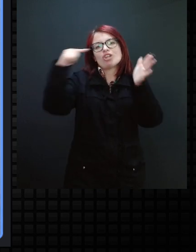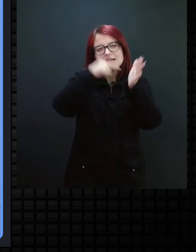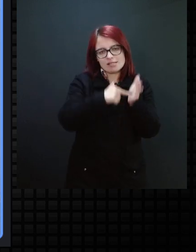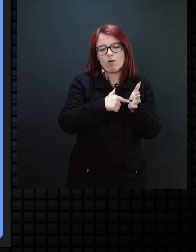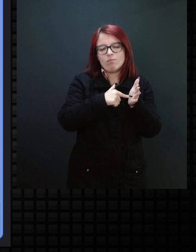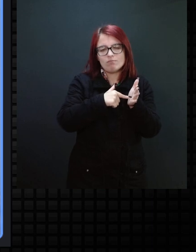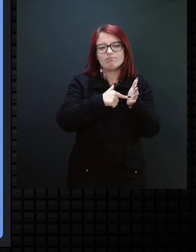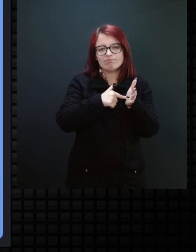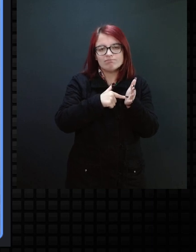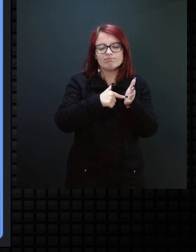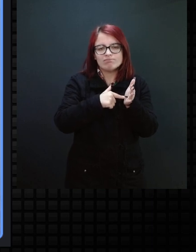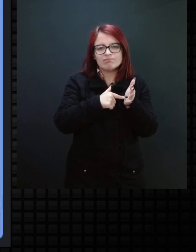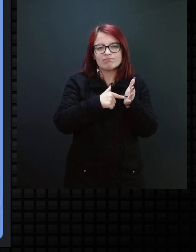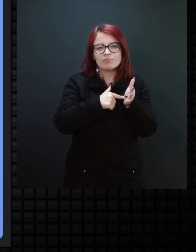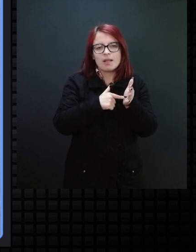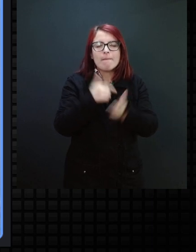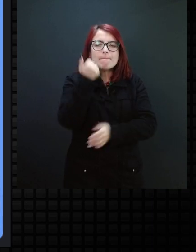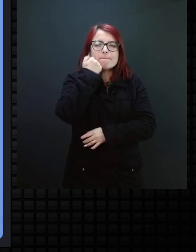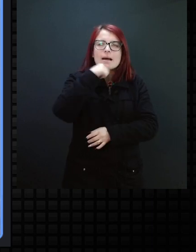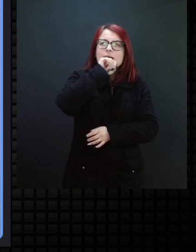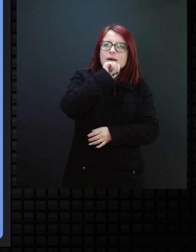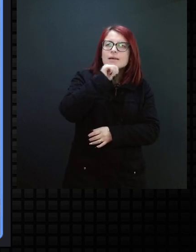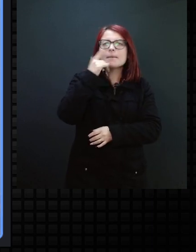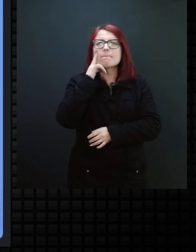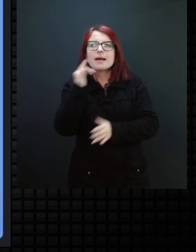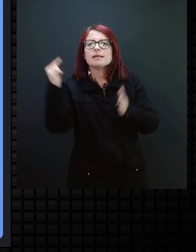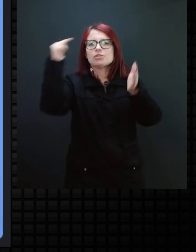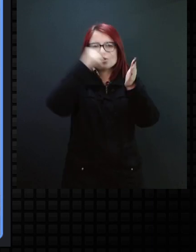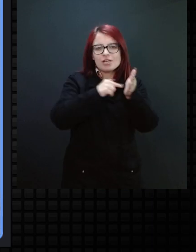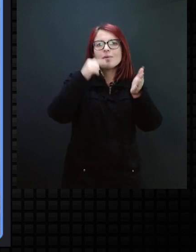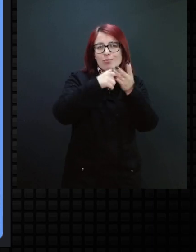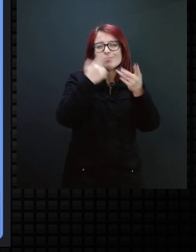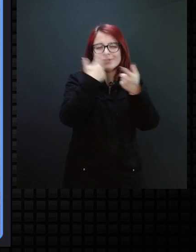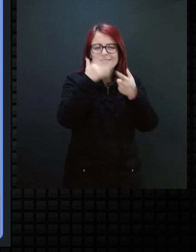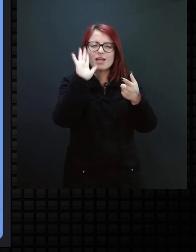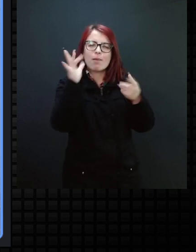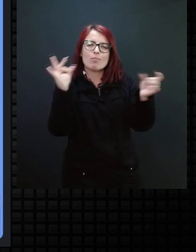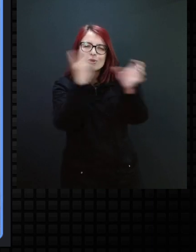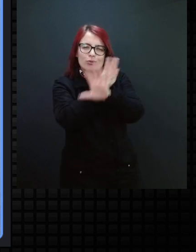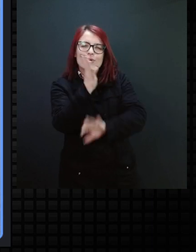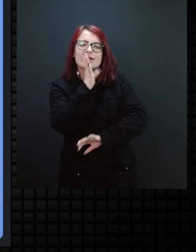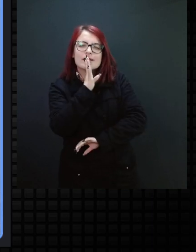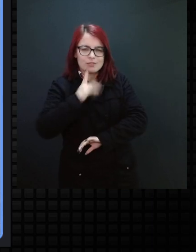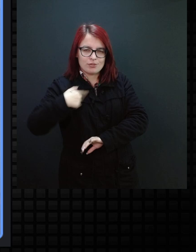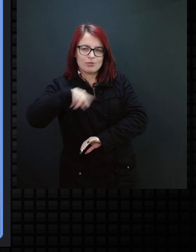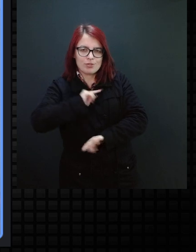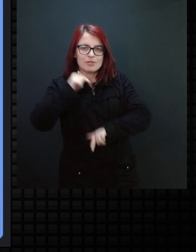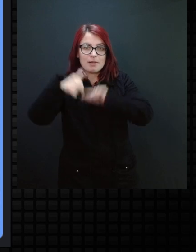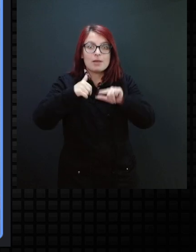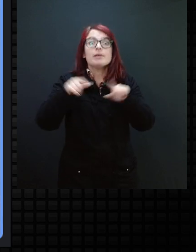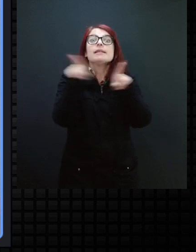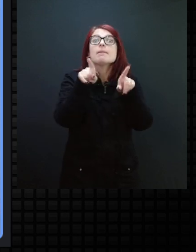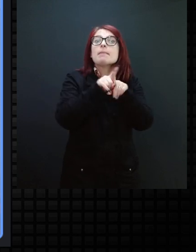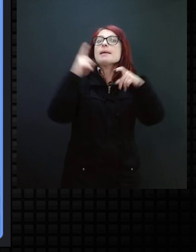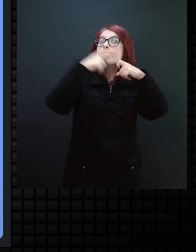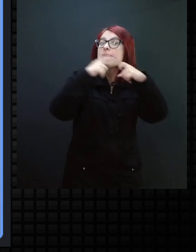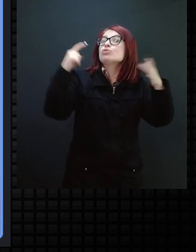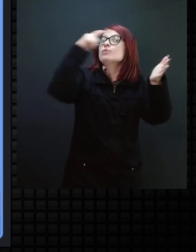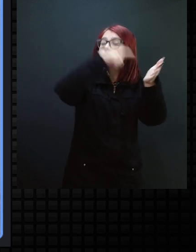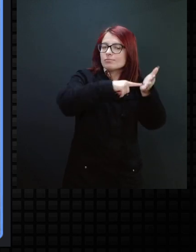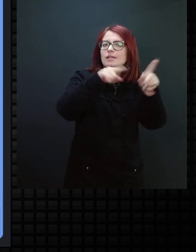né, de mães, de pais, né, que conhecem os nossos serviços, e de médicos, normalmente de